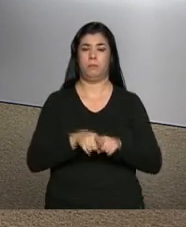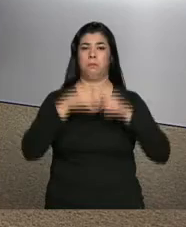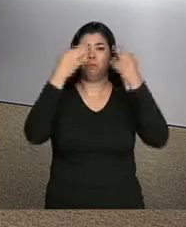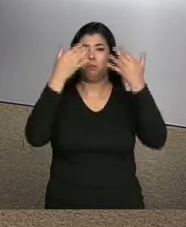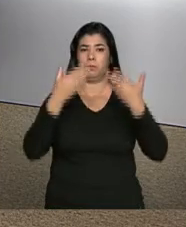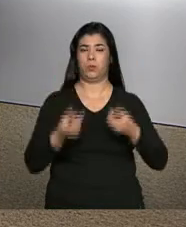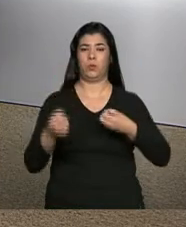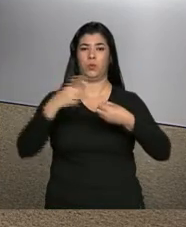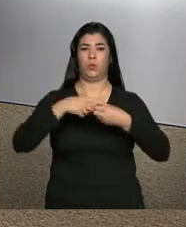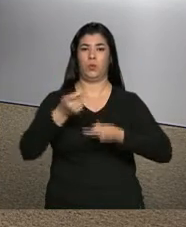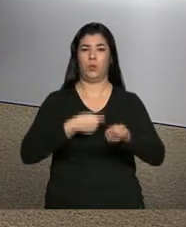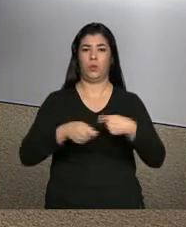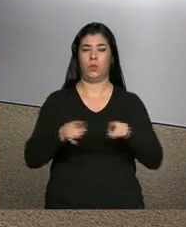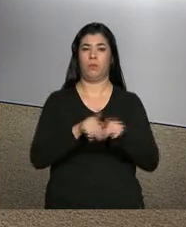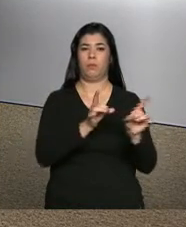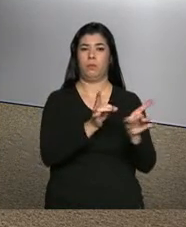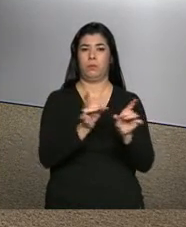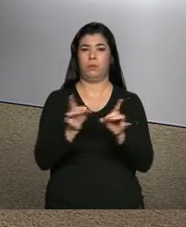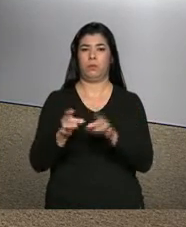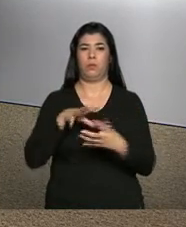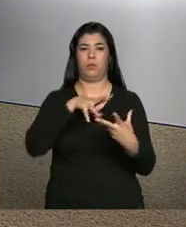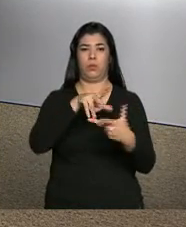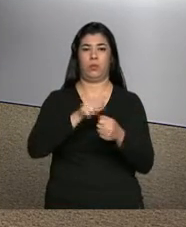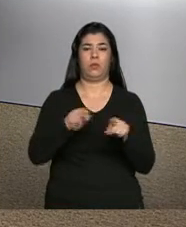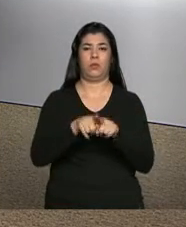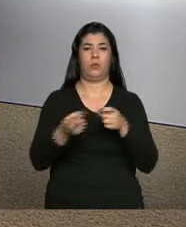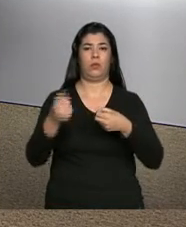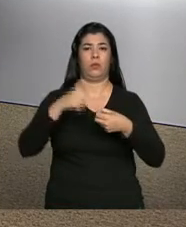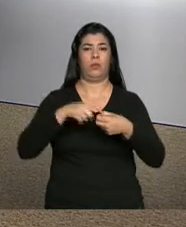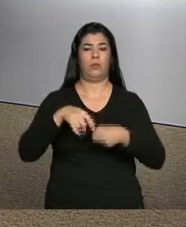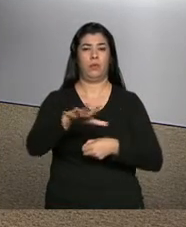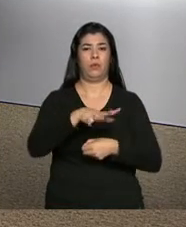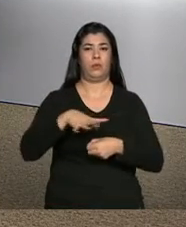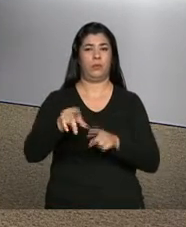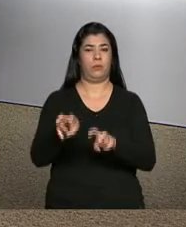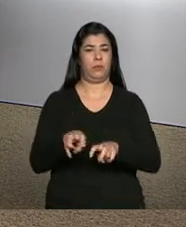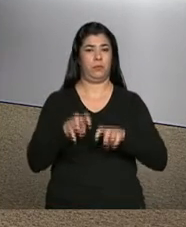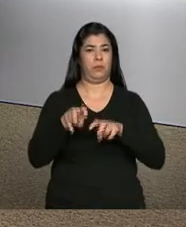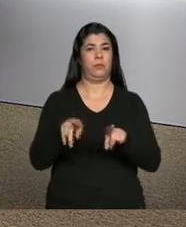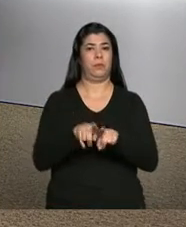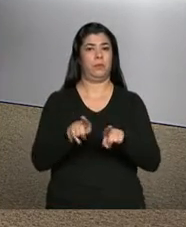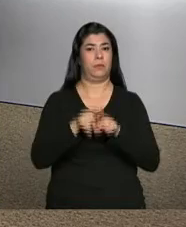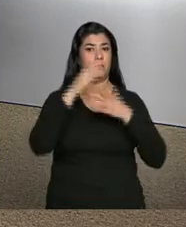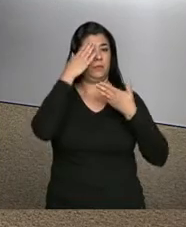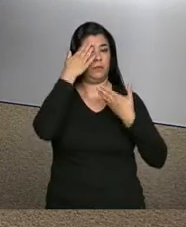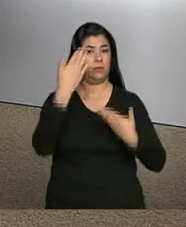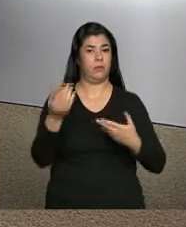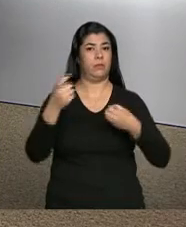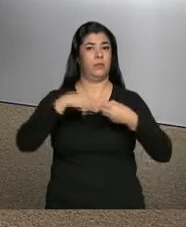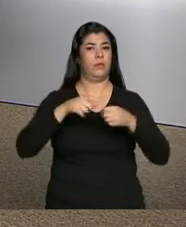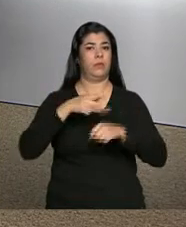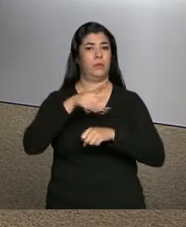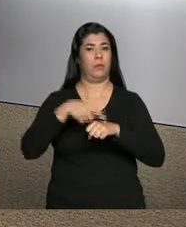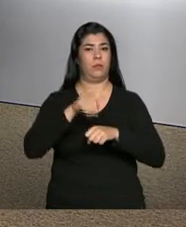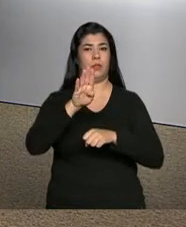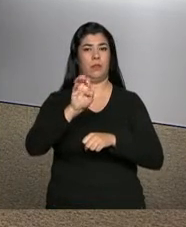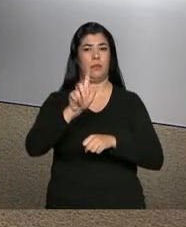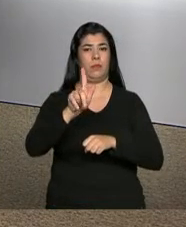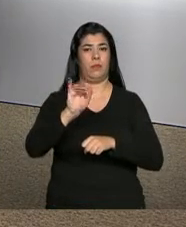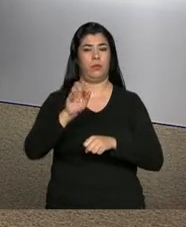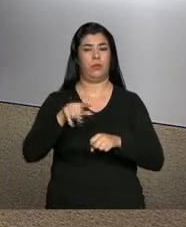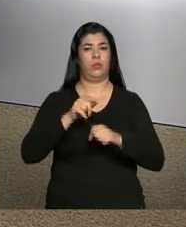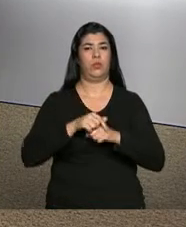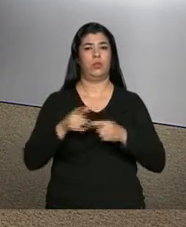falou sobre cooperação econômica, comércio internacional, cooperação na área de agricultura e agradeceu a parceria com a